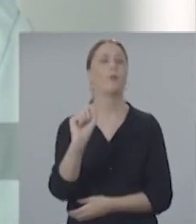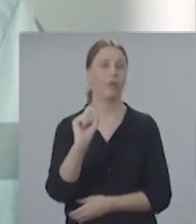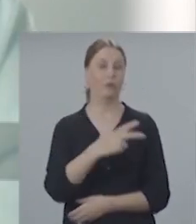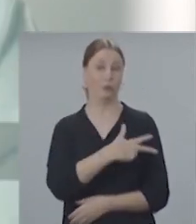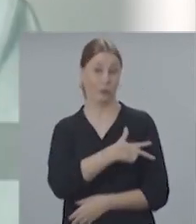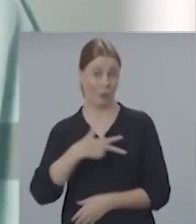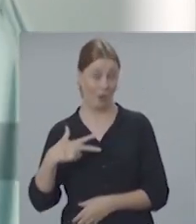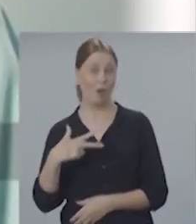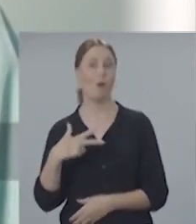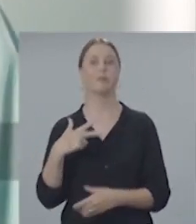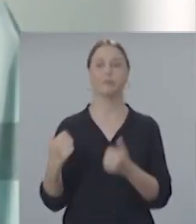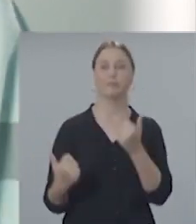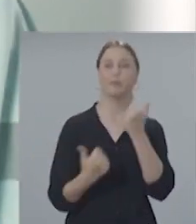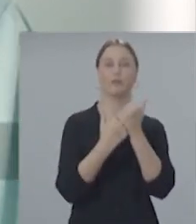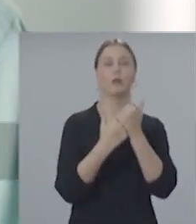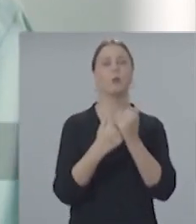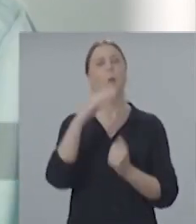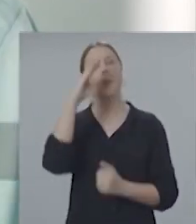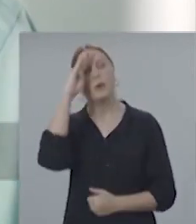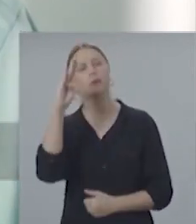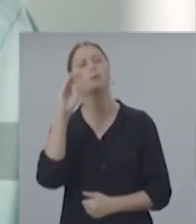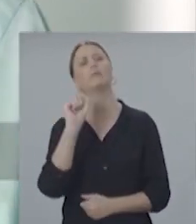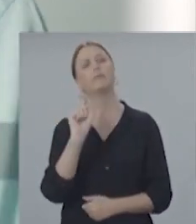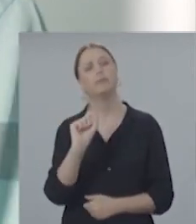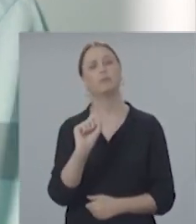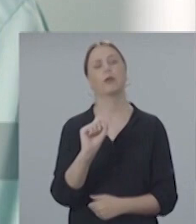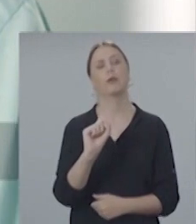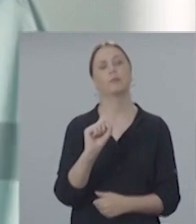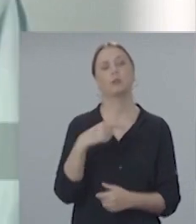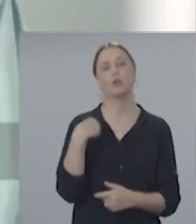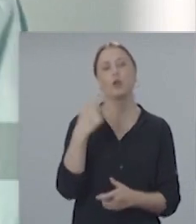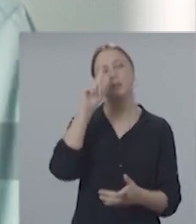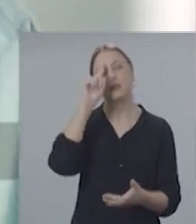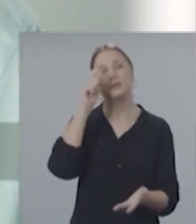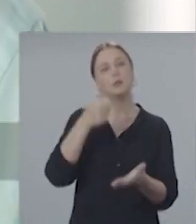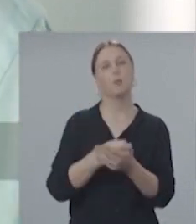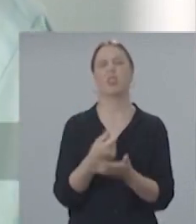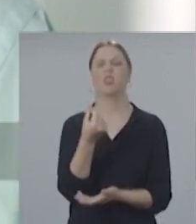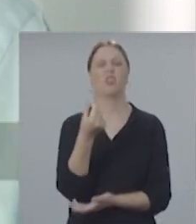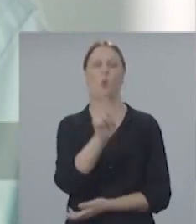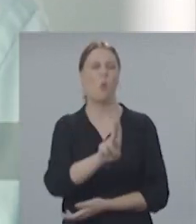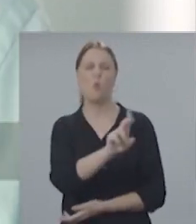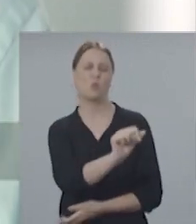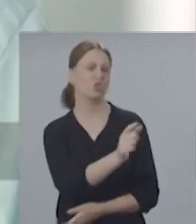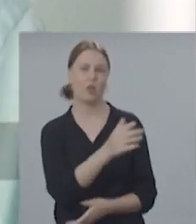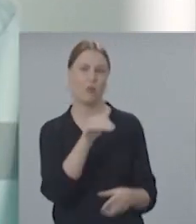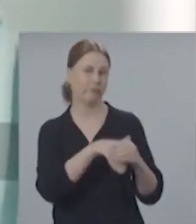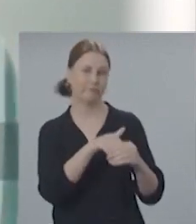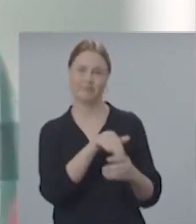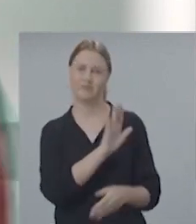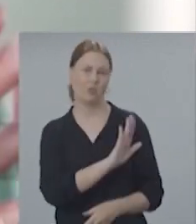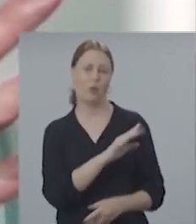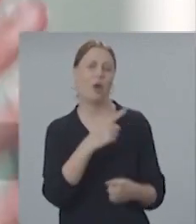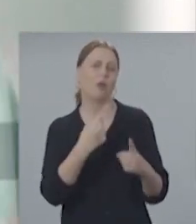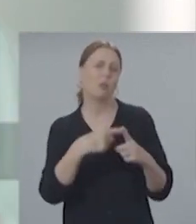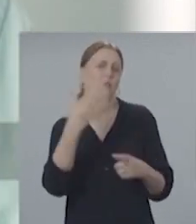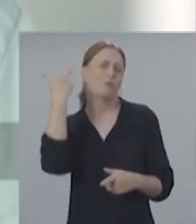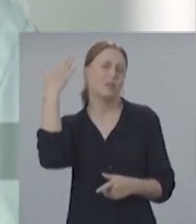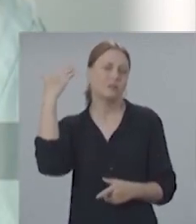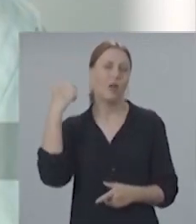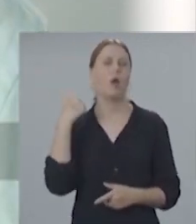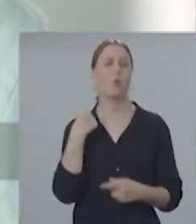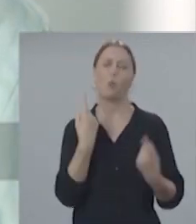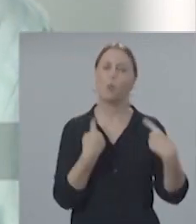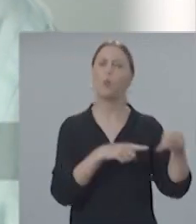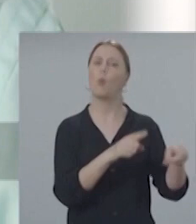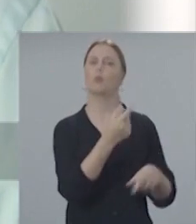os quatro compromissos fundamentais da nossa campanha, minha e do Ronaldo. Primeiro, decidimos não usar os recursos do